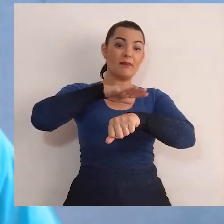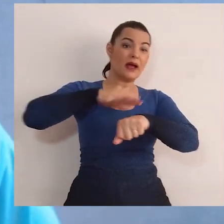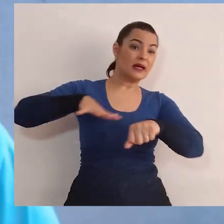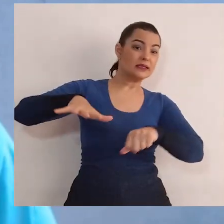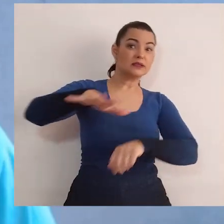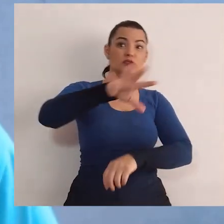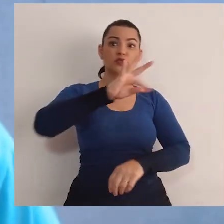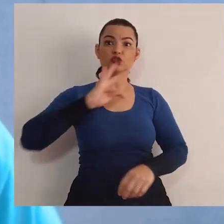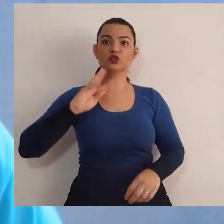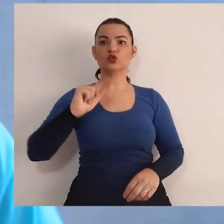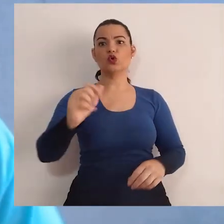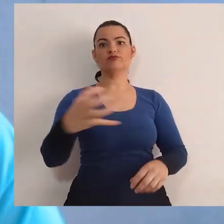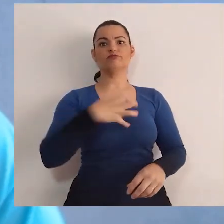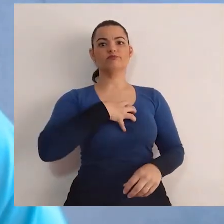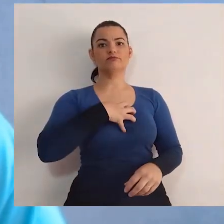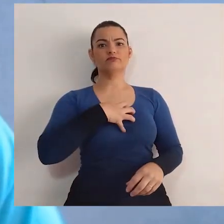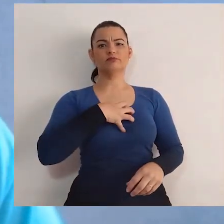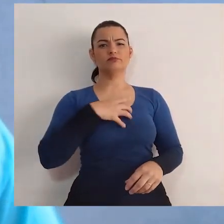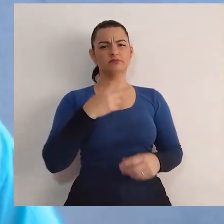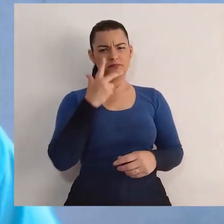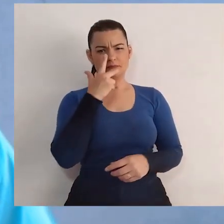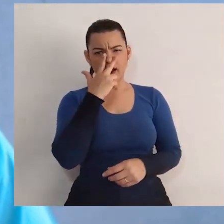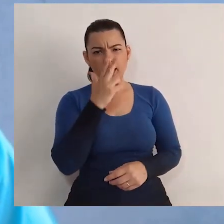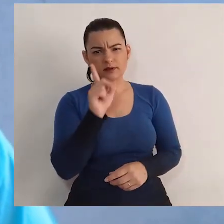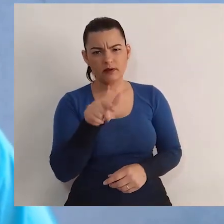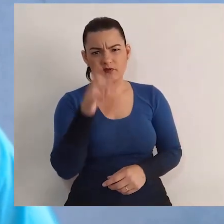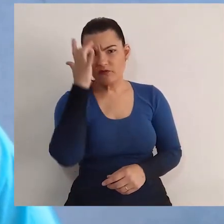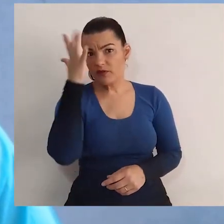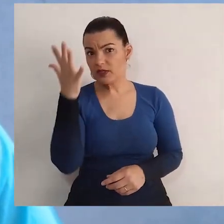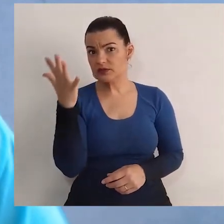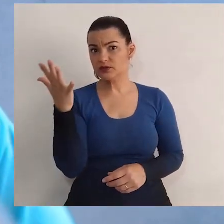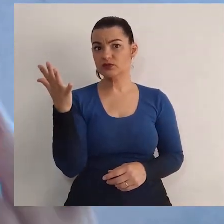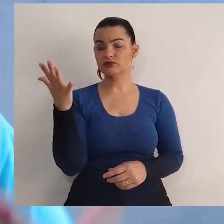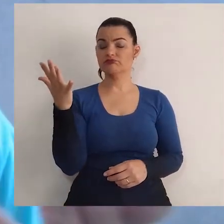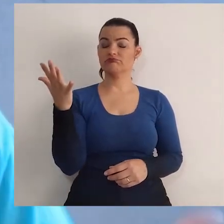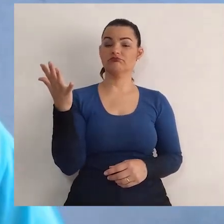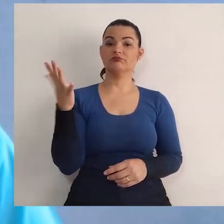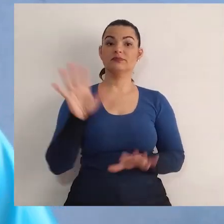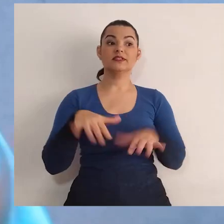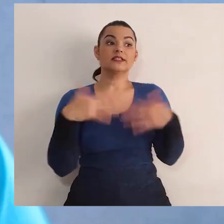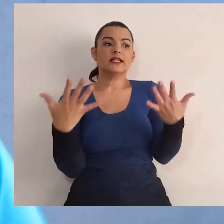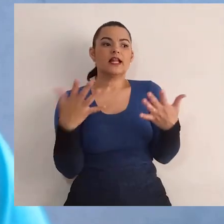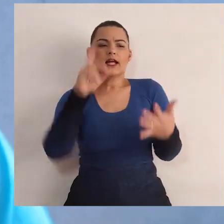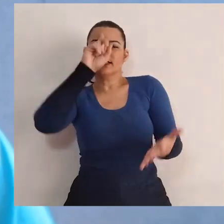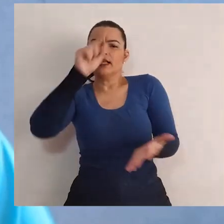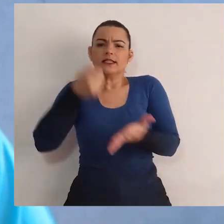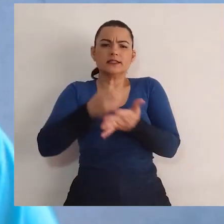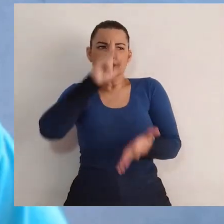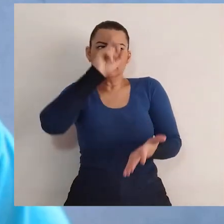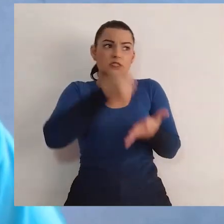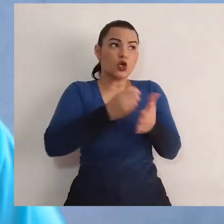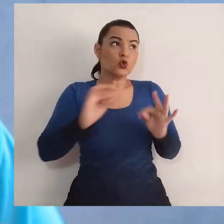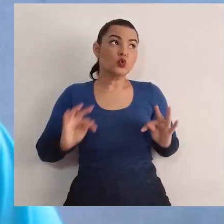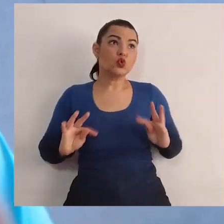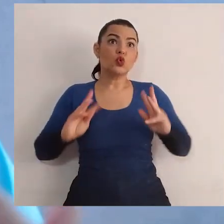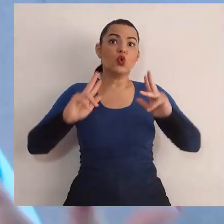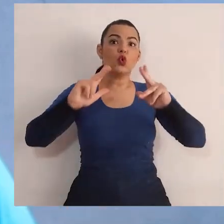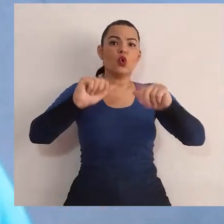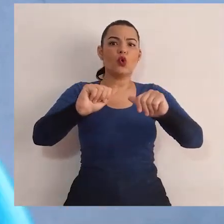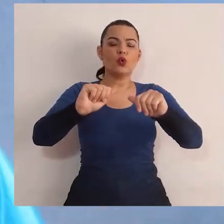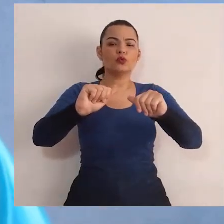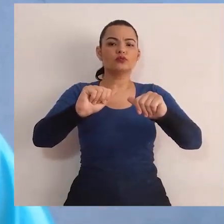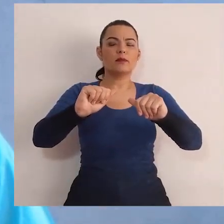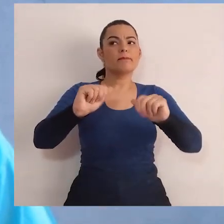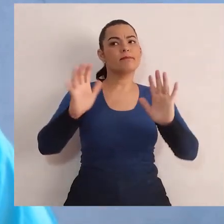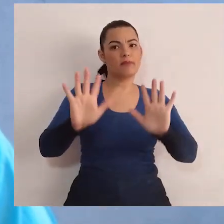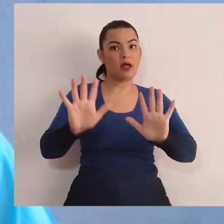inteiro? É uma tarefa fácil? Será que todas as decisões que acontecem, aí